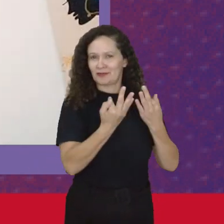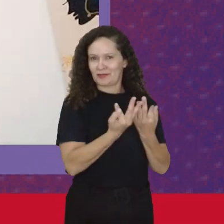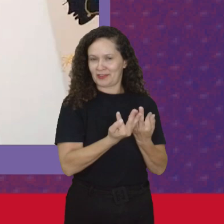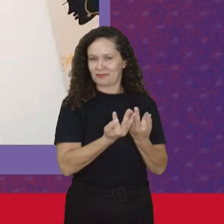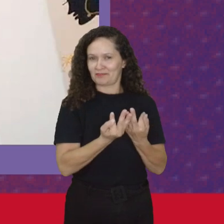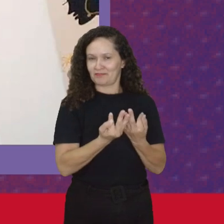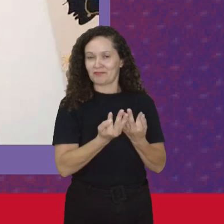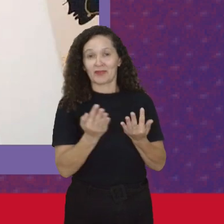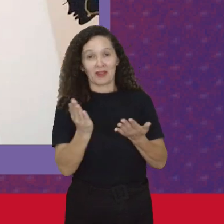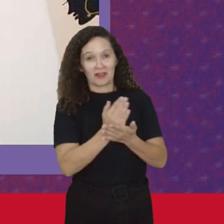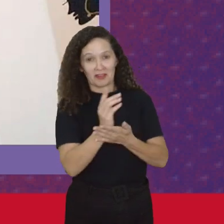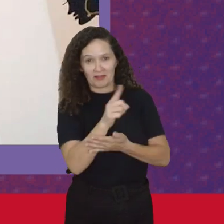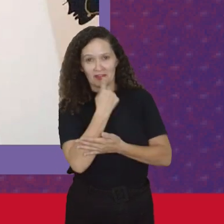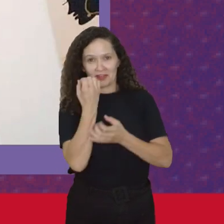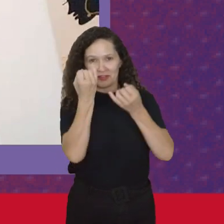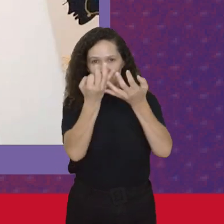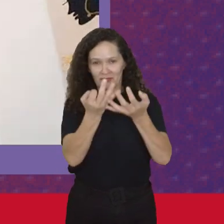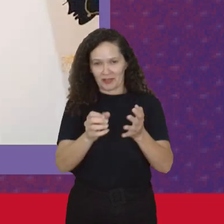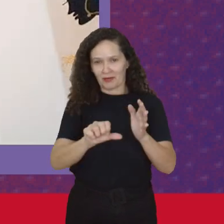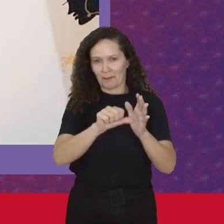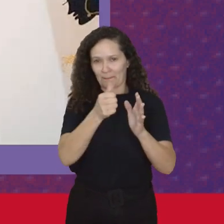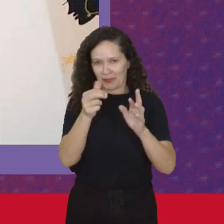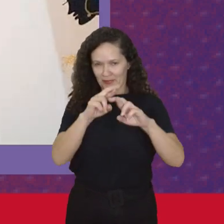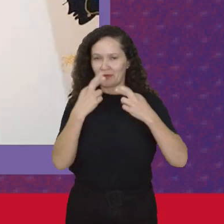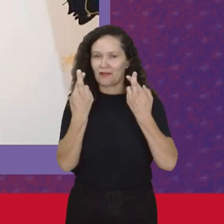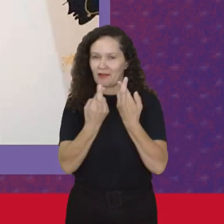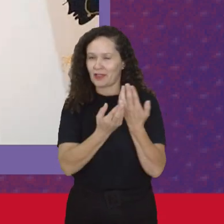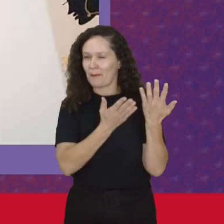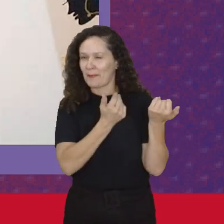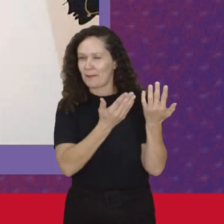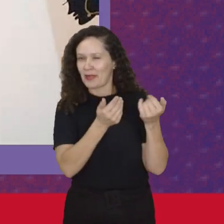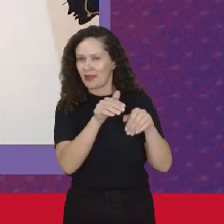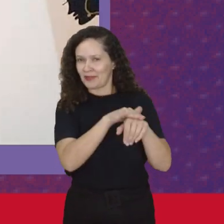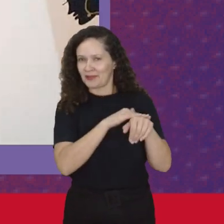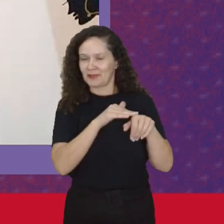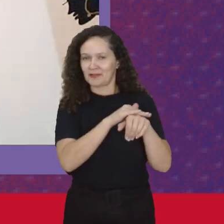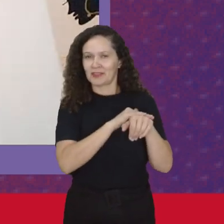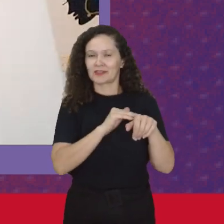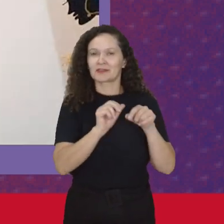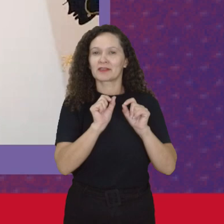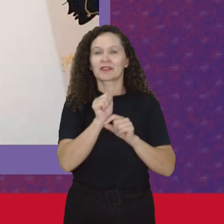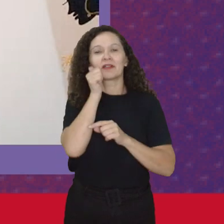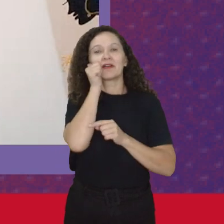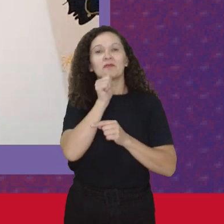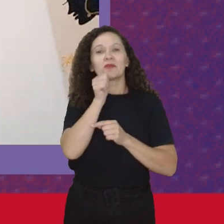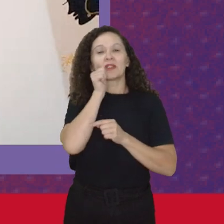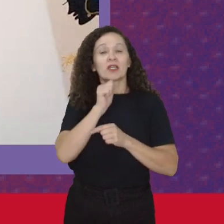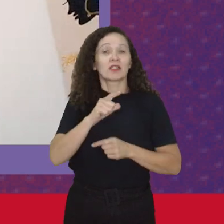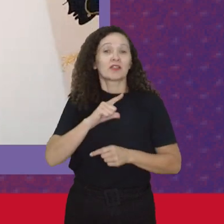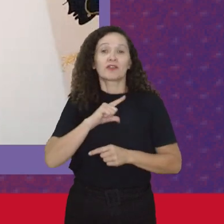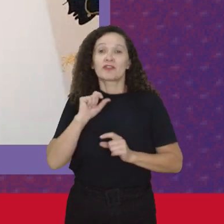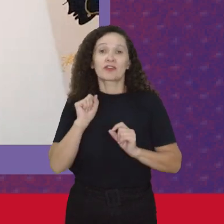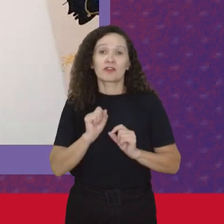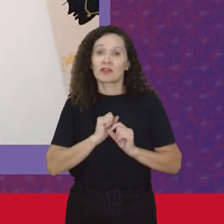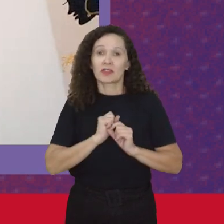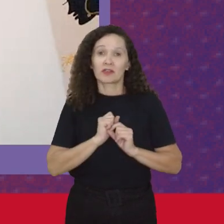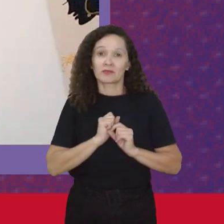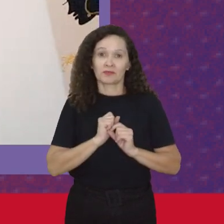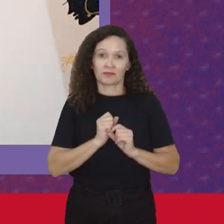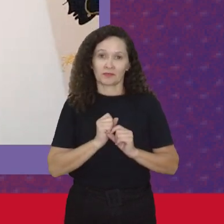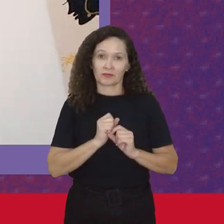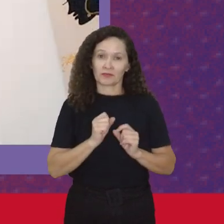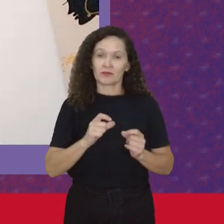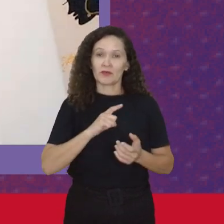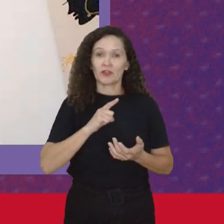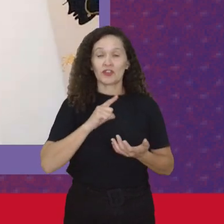muitas vezes Como a gente Falou Na primeira Rodada De conversa Havia Em muitas Partes Do